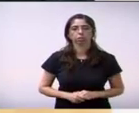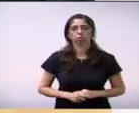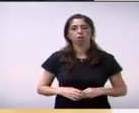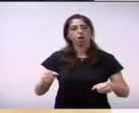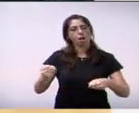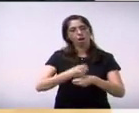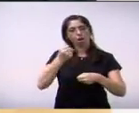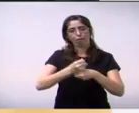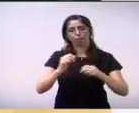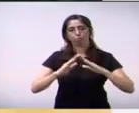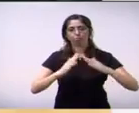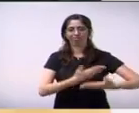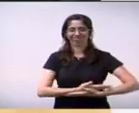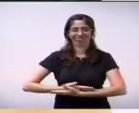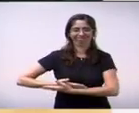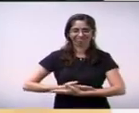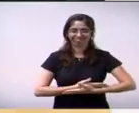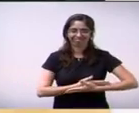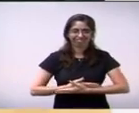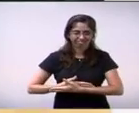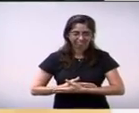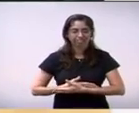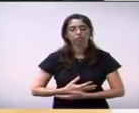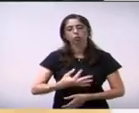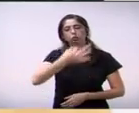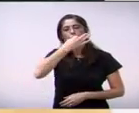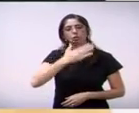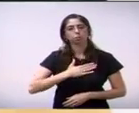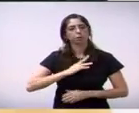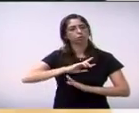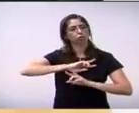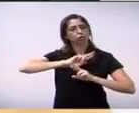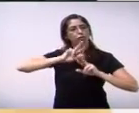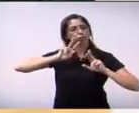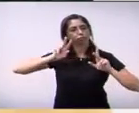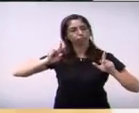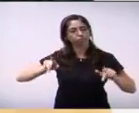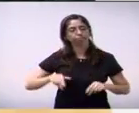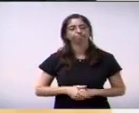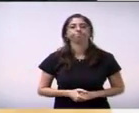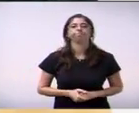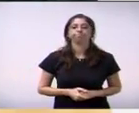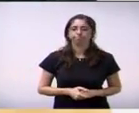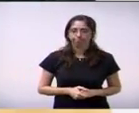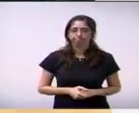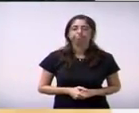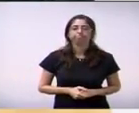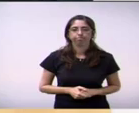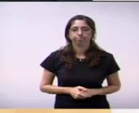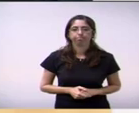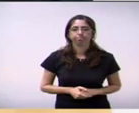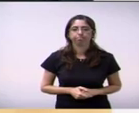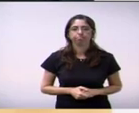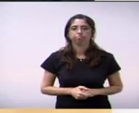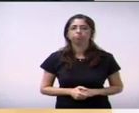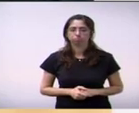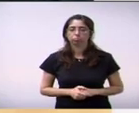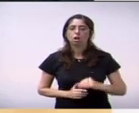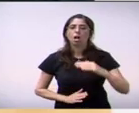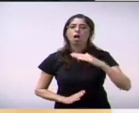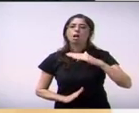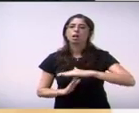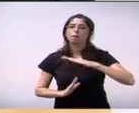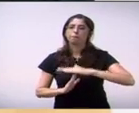daquela creche eu fiz as diversas indicações tive uma até respondida pelo executivo do prazo do